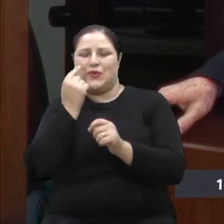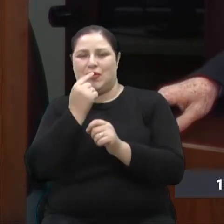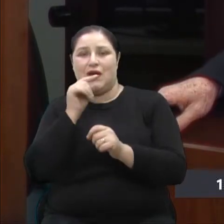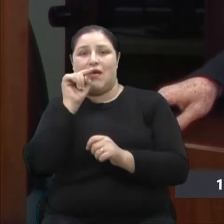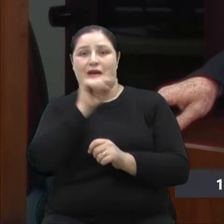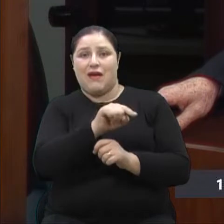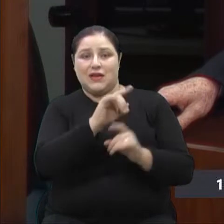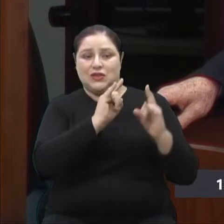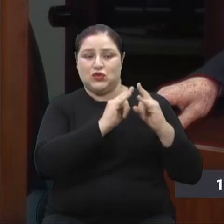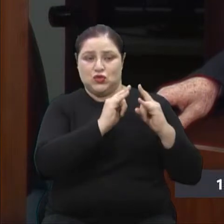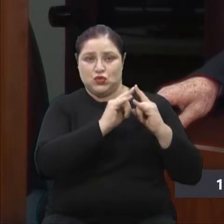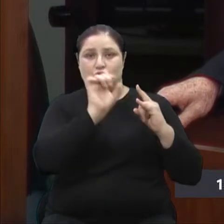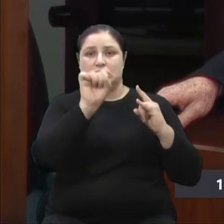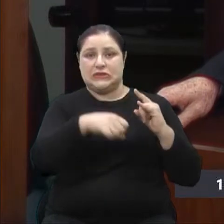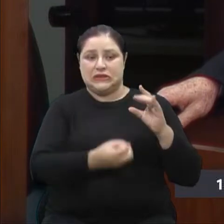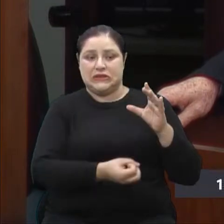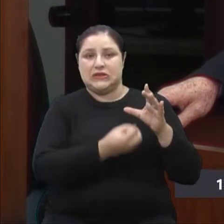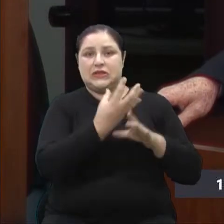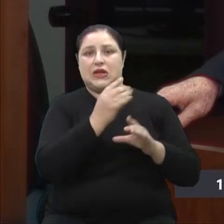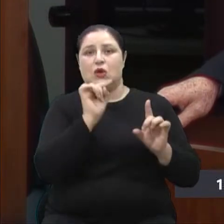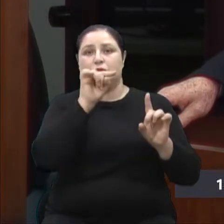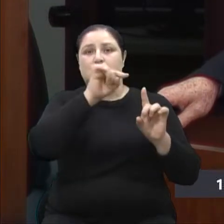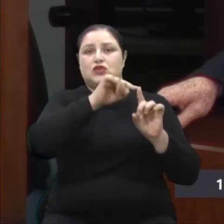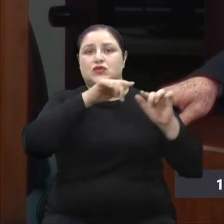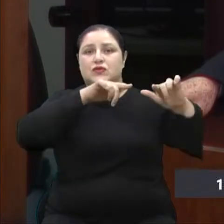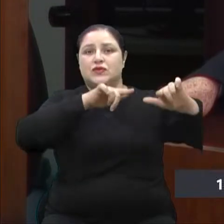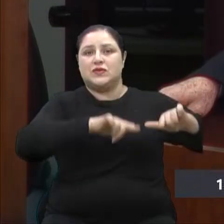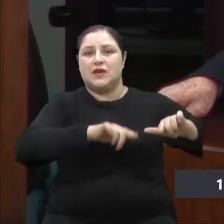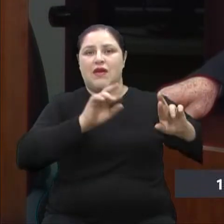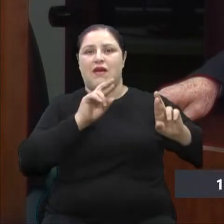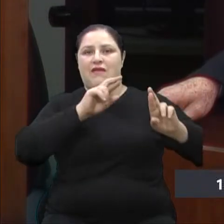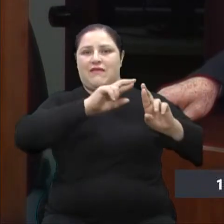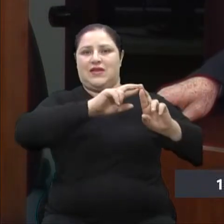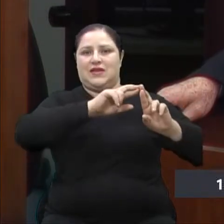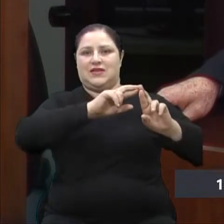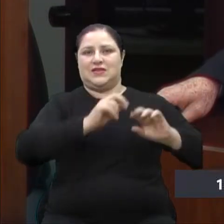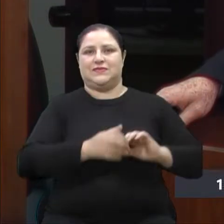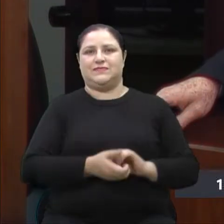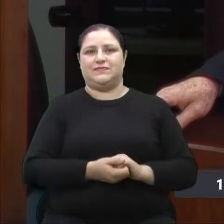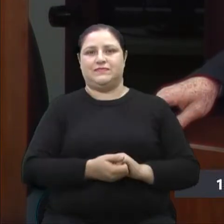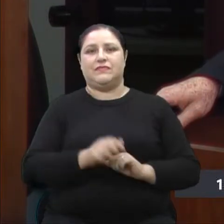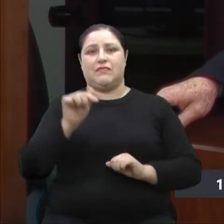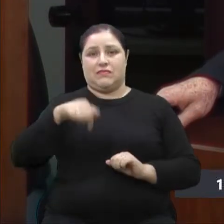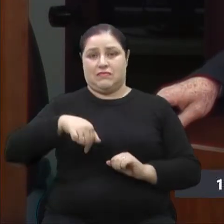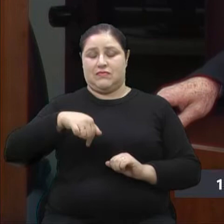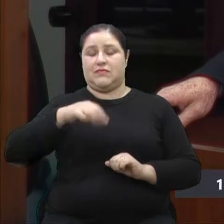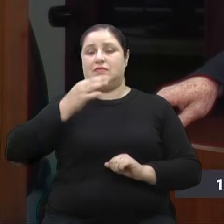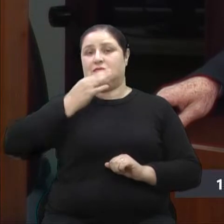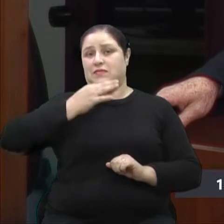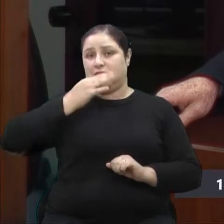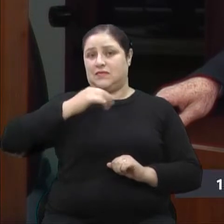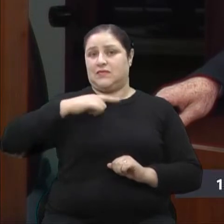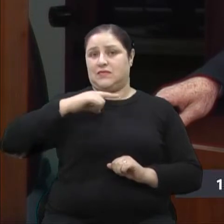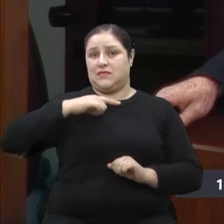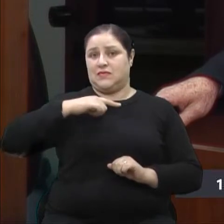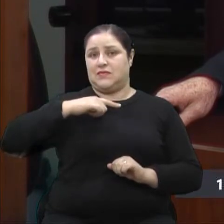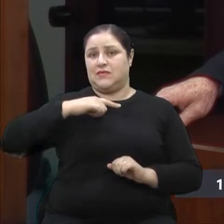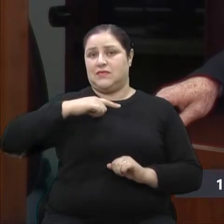sendo criado, sim, para ser um ponto de referência. Nós, aqui em Caxias, temos